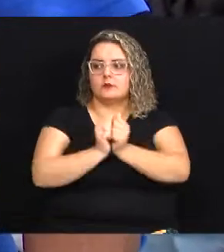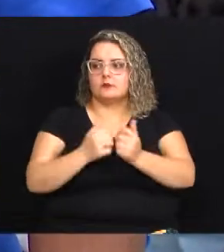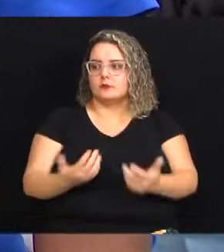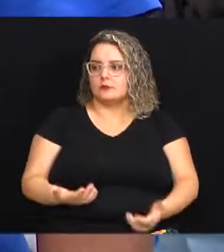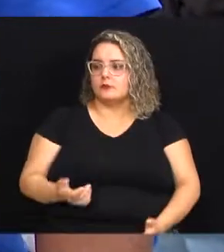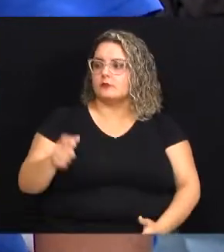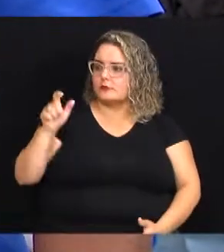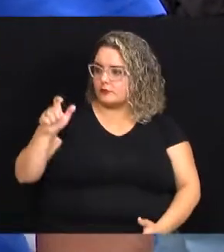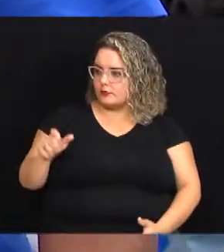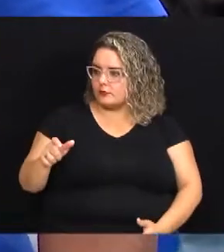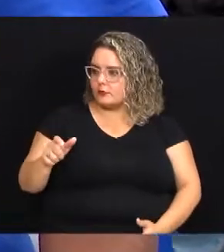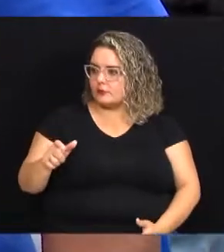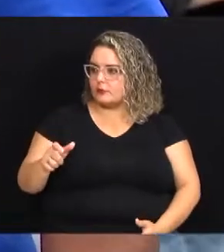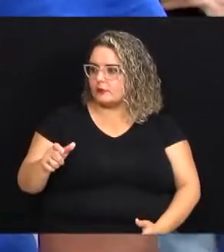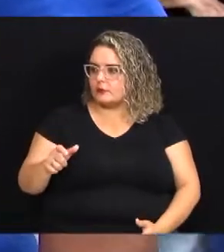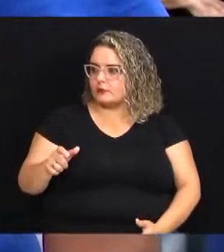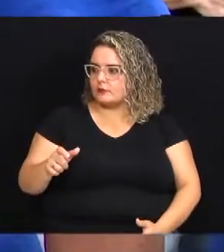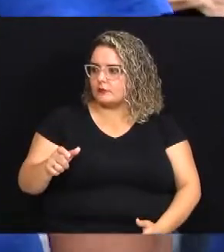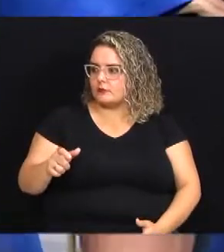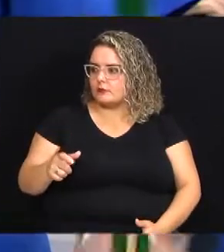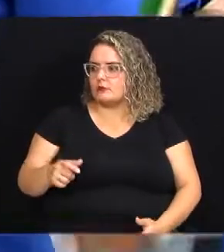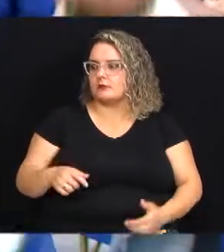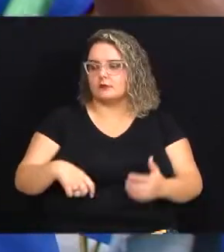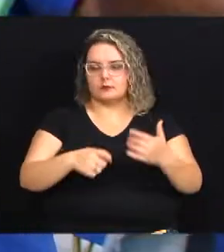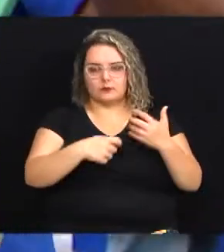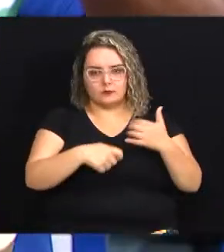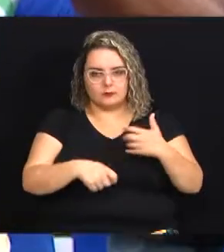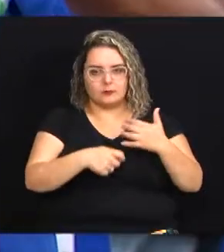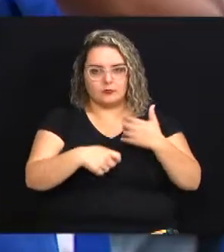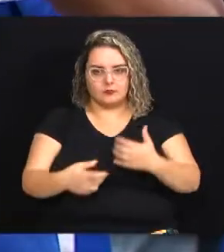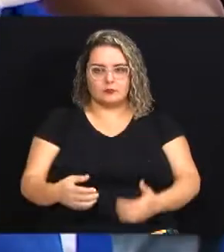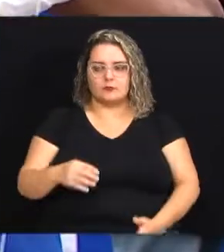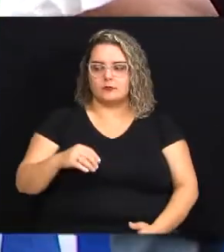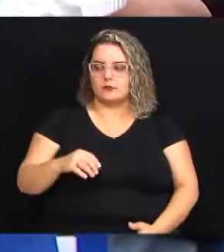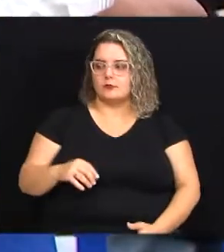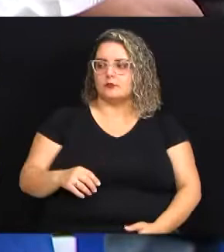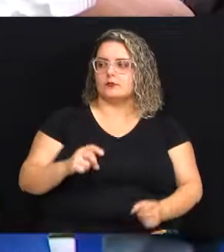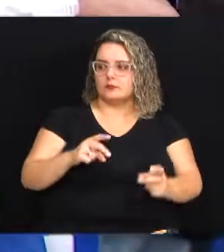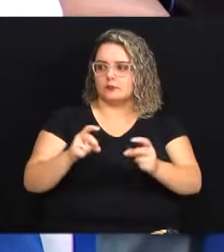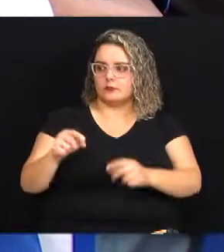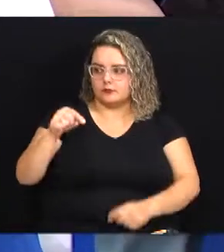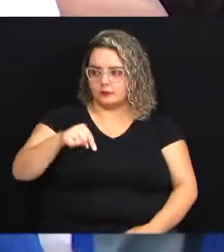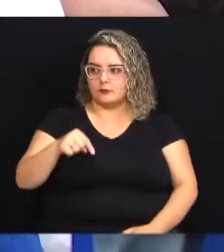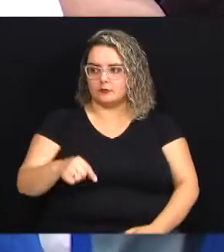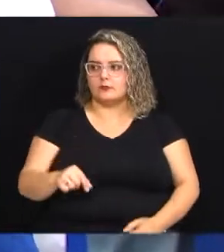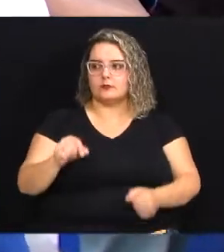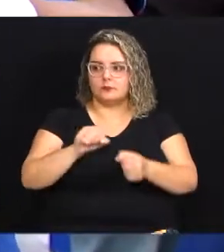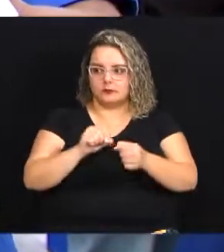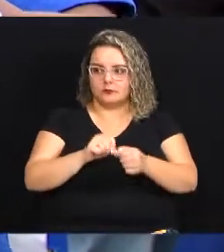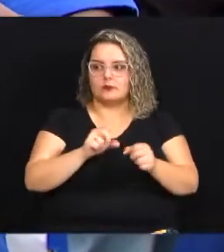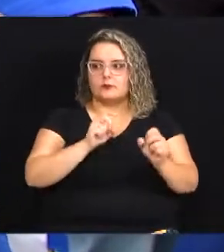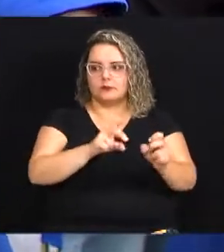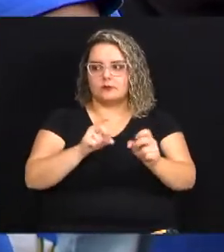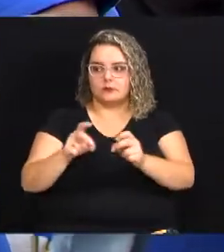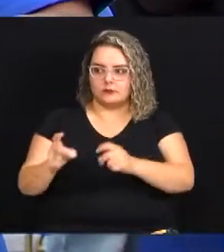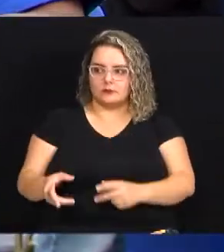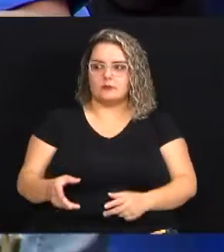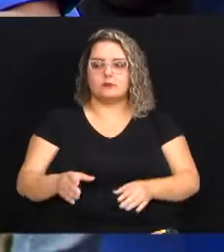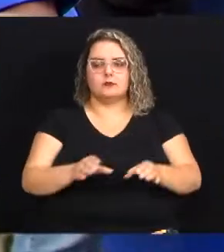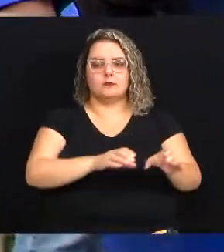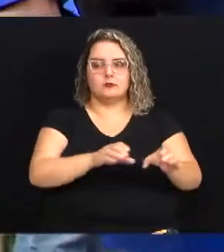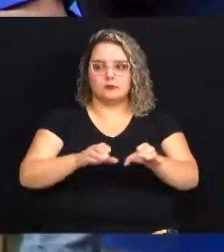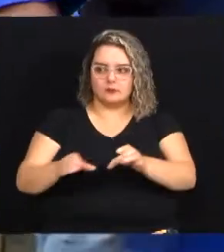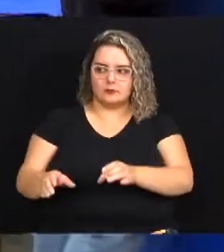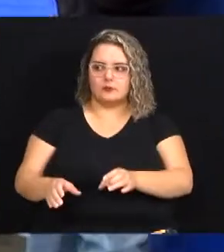você está com o instrumento aí na mão você faz esses instrumentos pra vender aqui também é eu faço pra vender e